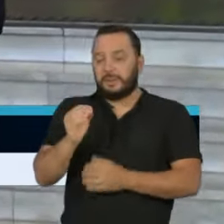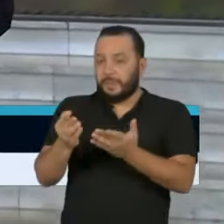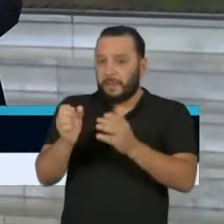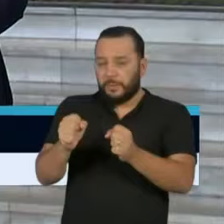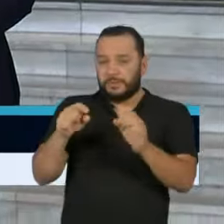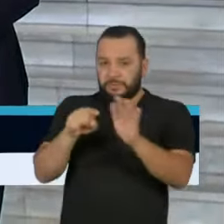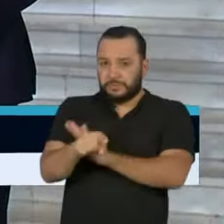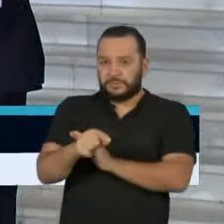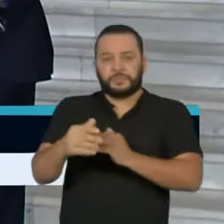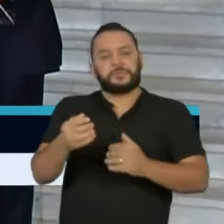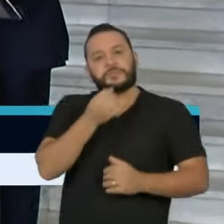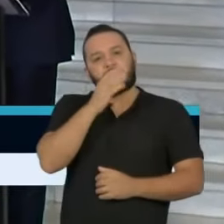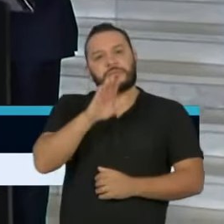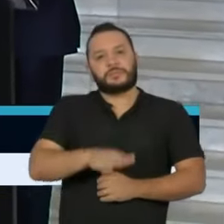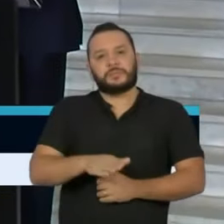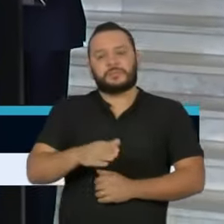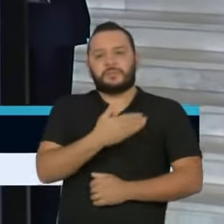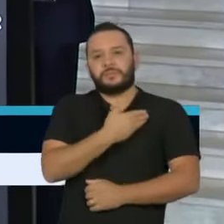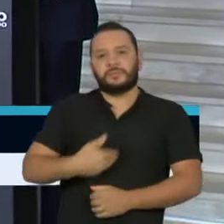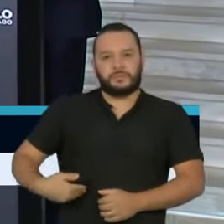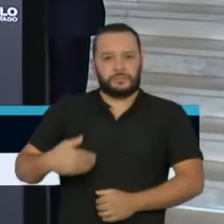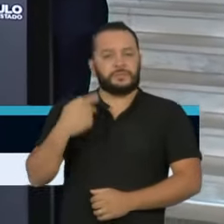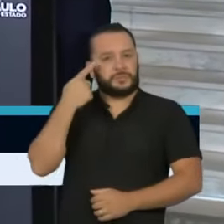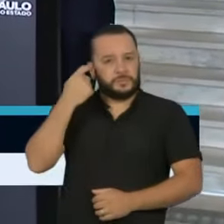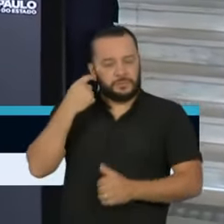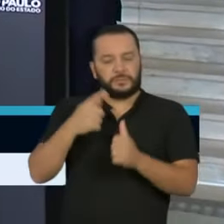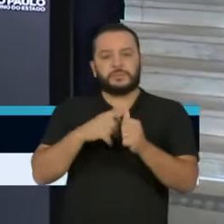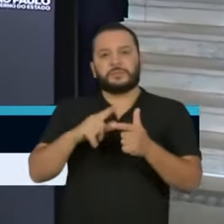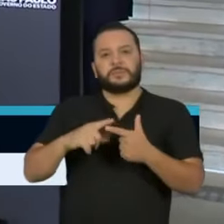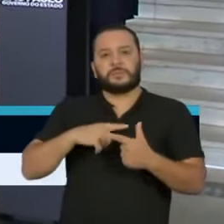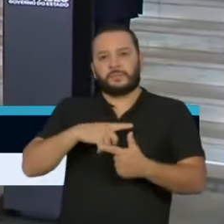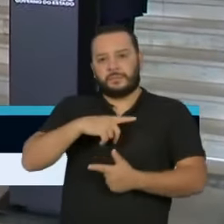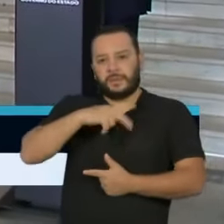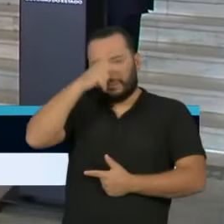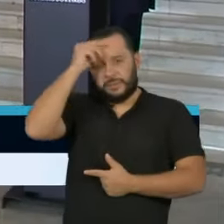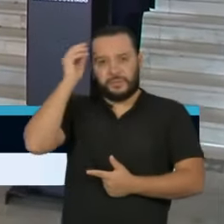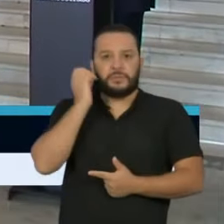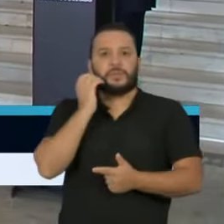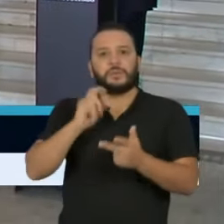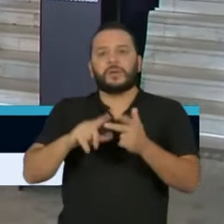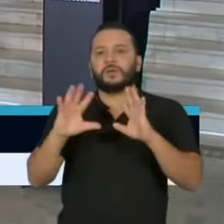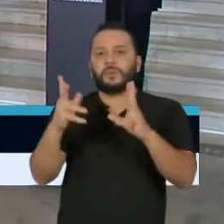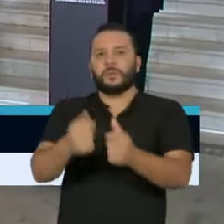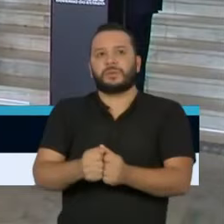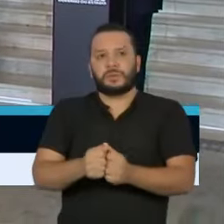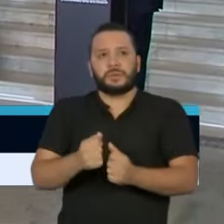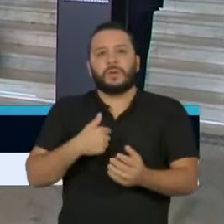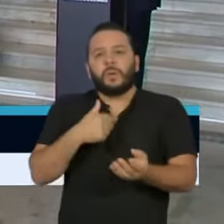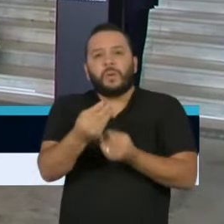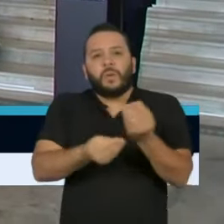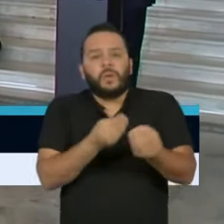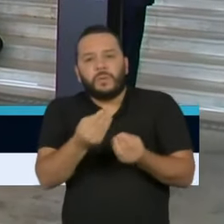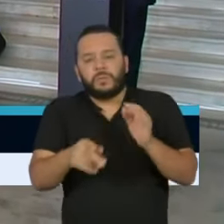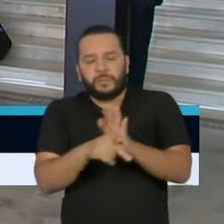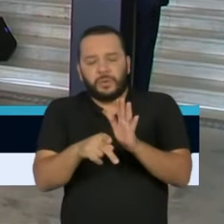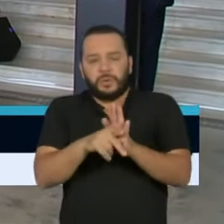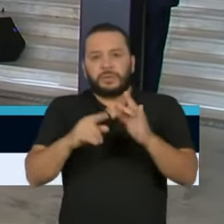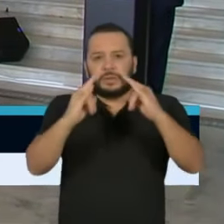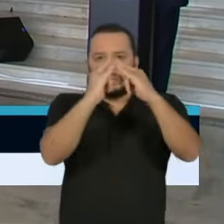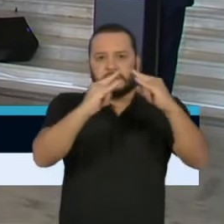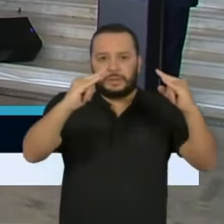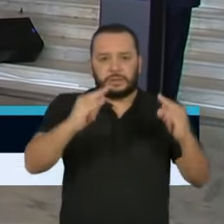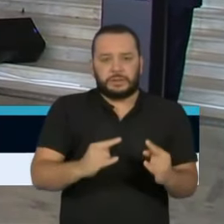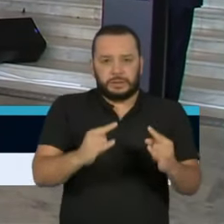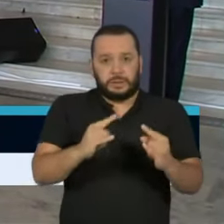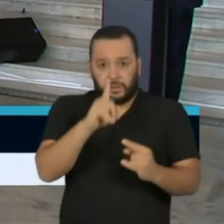Boa tarde, governador. Boa tarde, prefeito, a todos os centros de contingência. Minha pergunta ao governo de São Paulo é quanto aos hospitais de campanha. Em